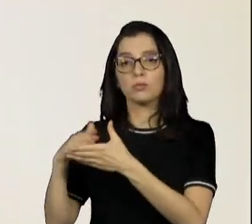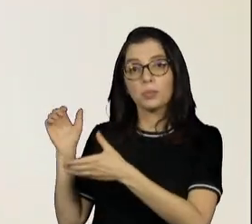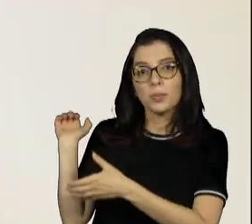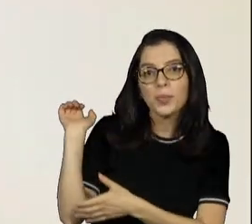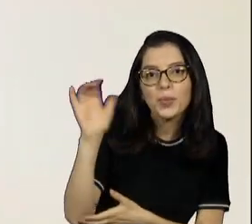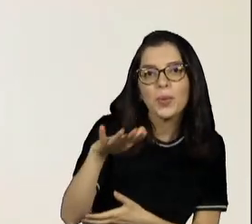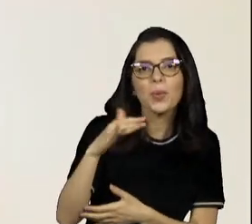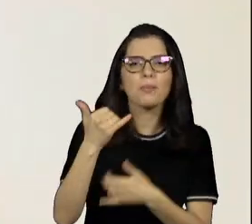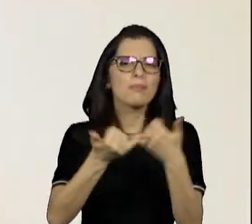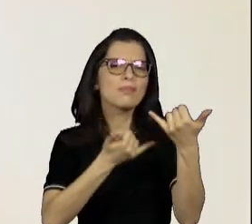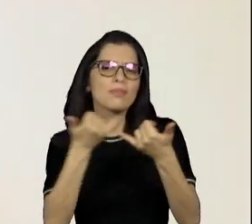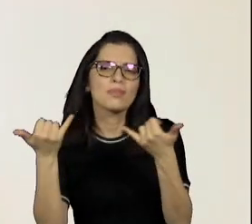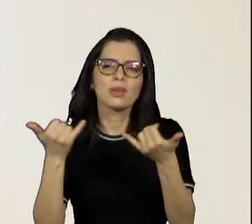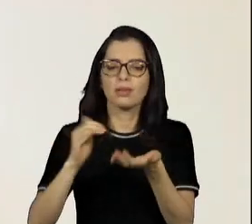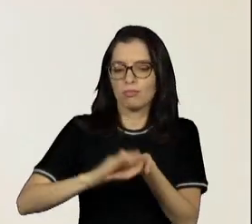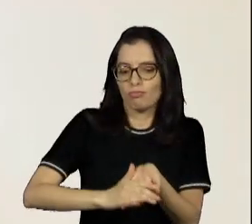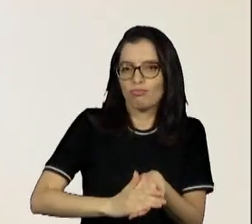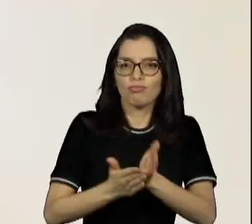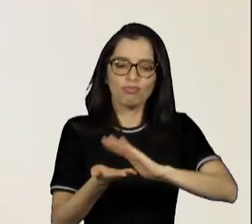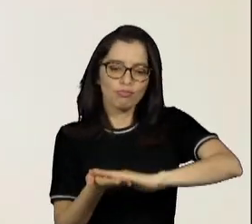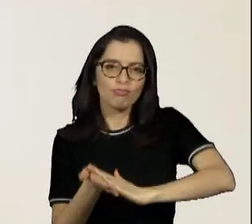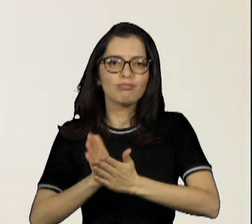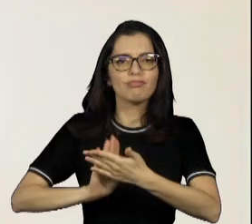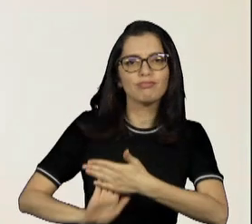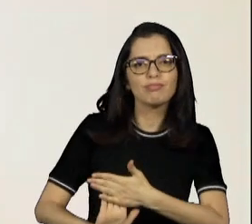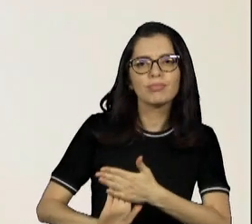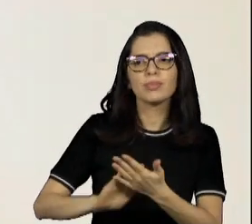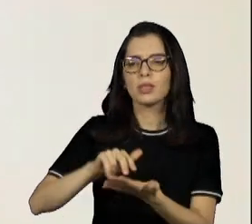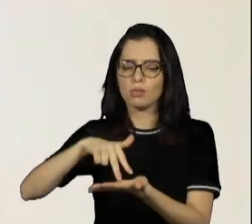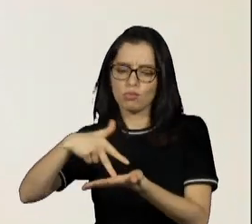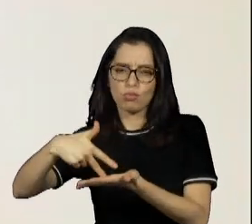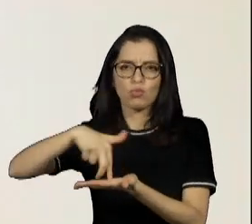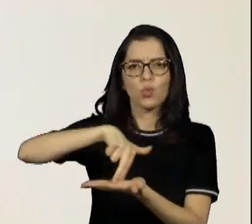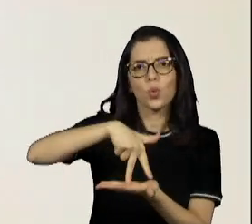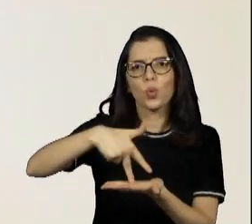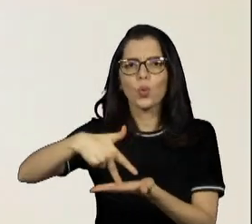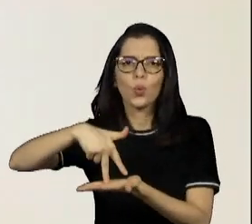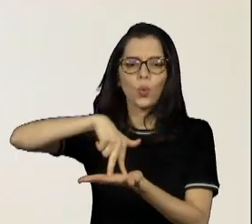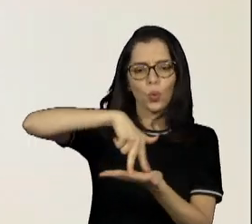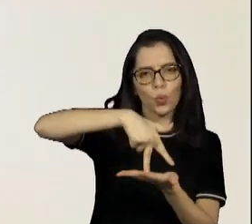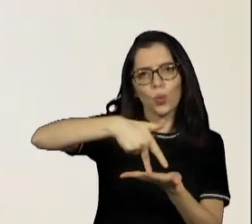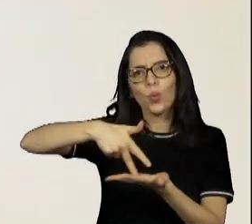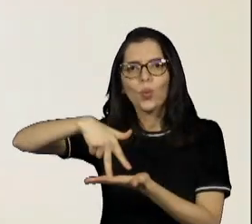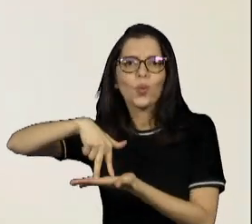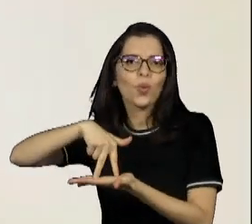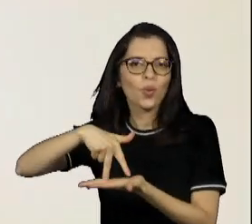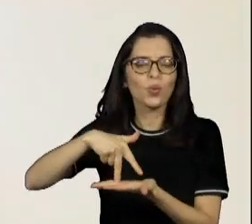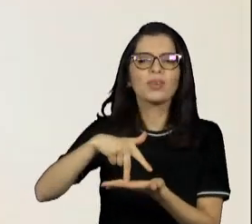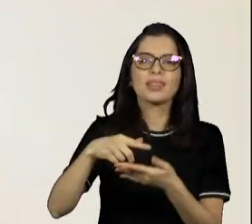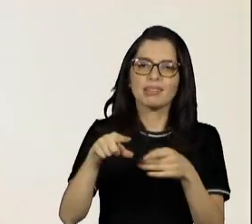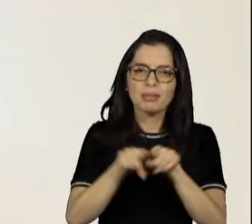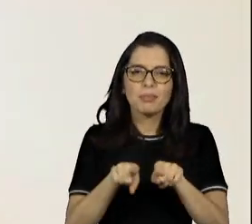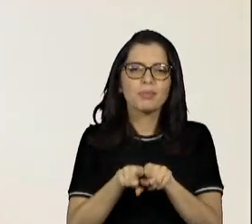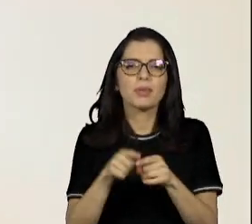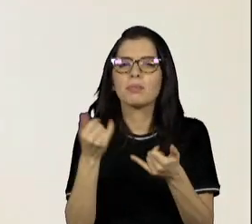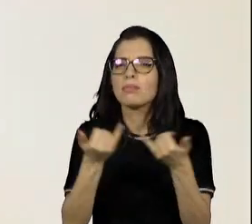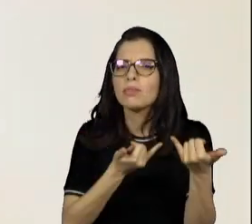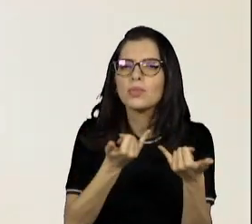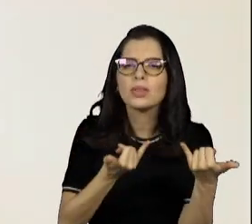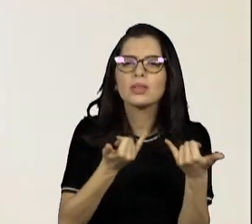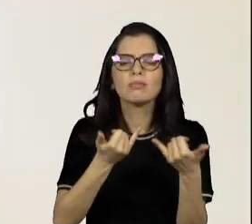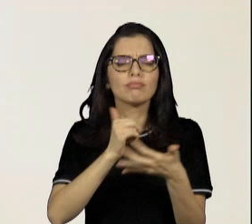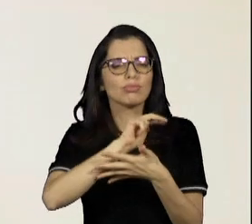fazia muita ginástica para poder pagar o meu colégio, então eu fazia ginástica olímpica, que não deixava de ser uma brincadeira,